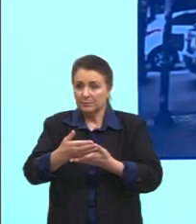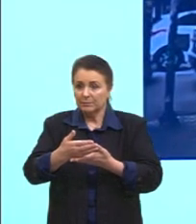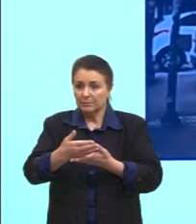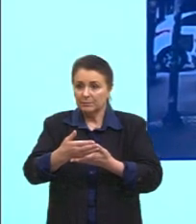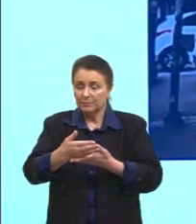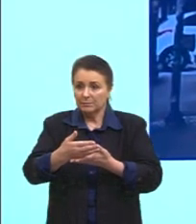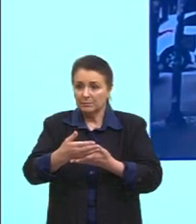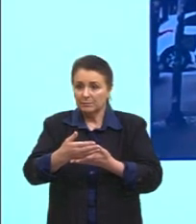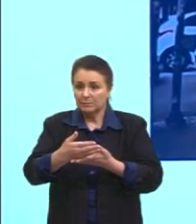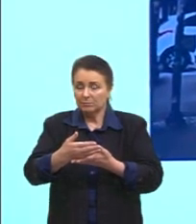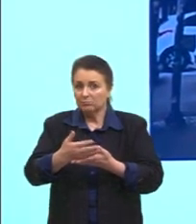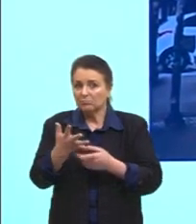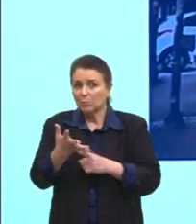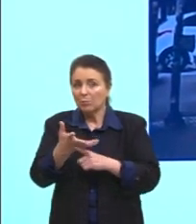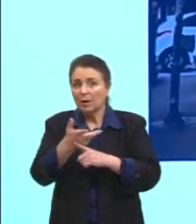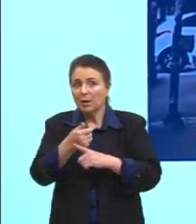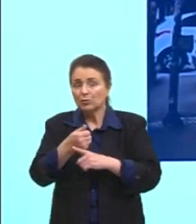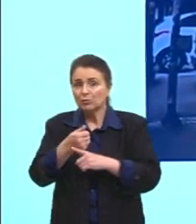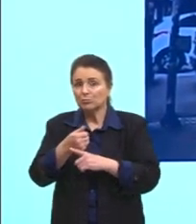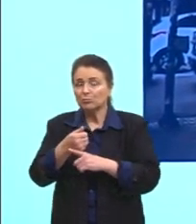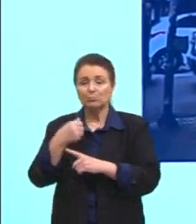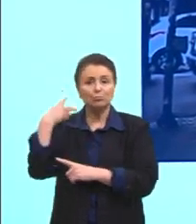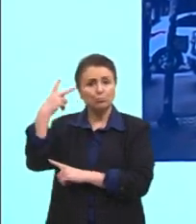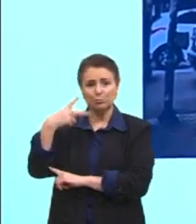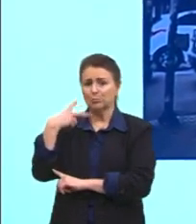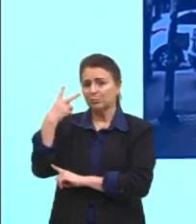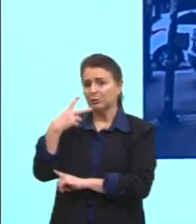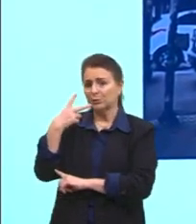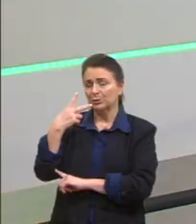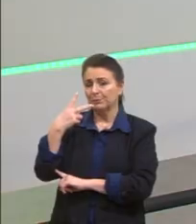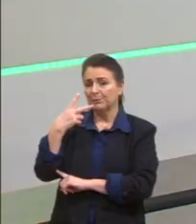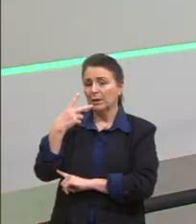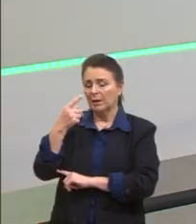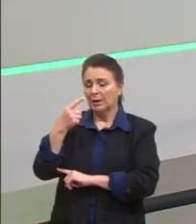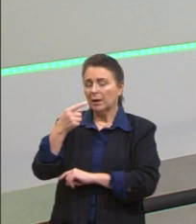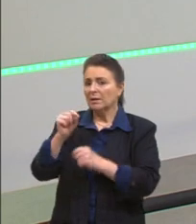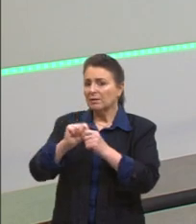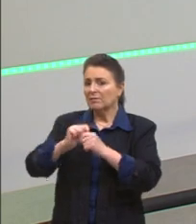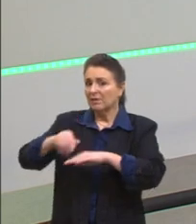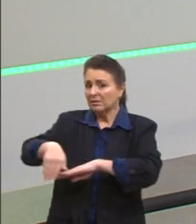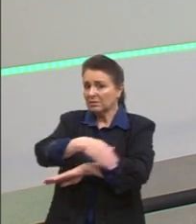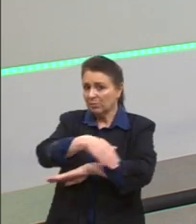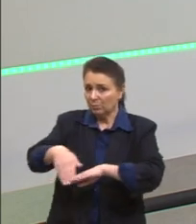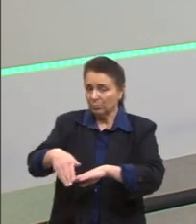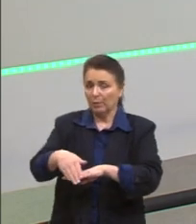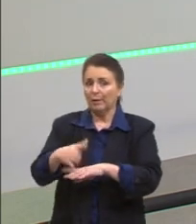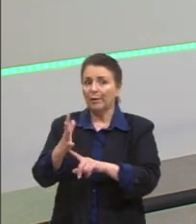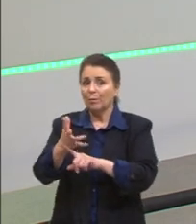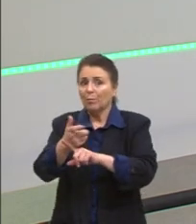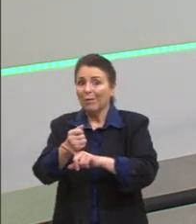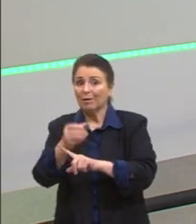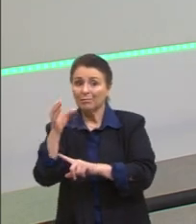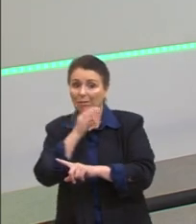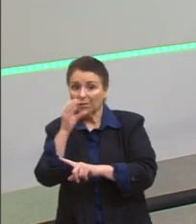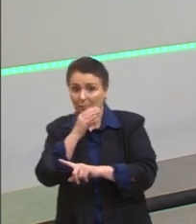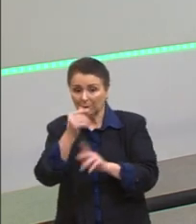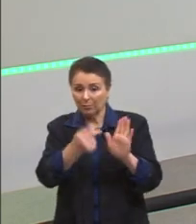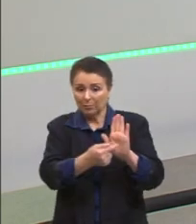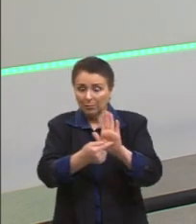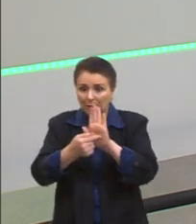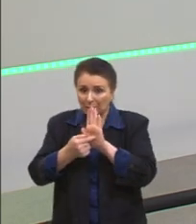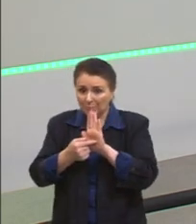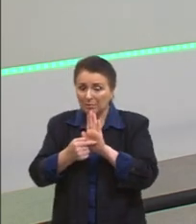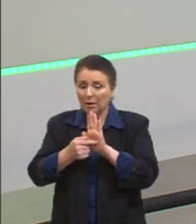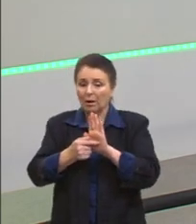como uma arte política, né, ele vai para a rua para ser uma arte rápida, né, para ser, para levar algumas